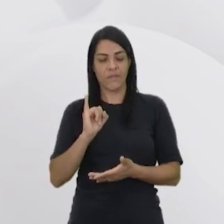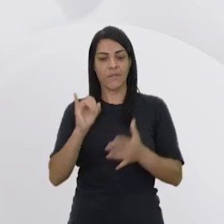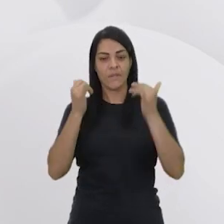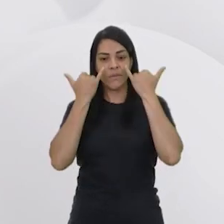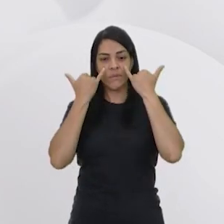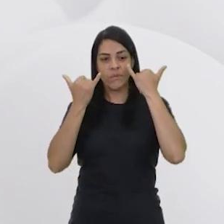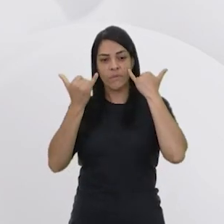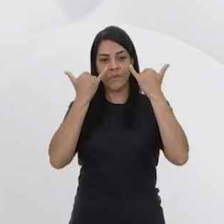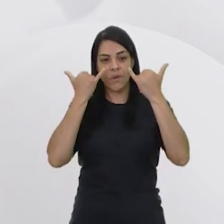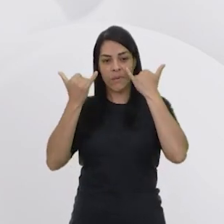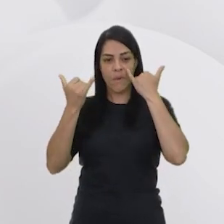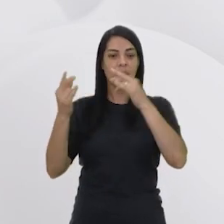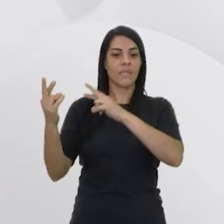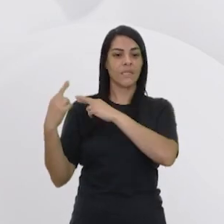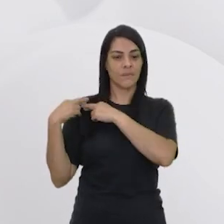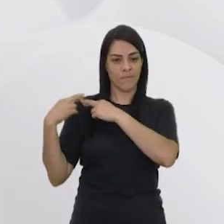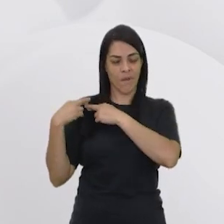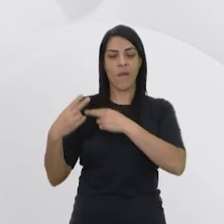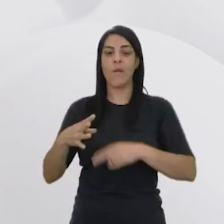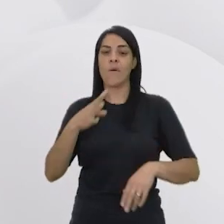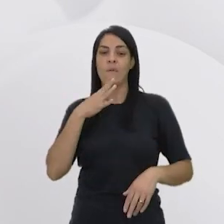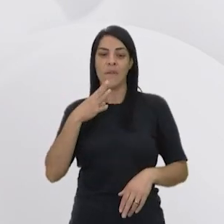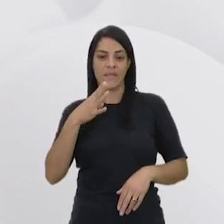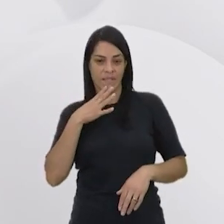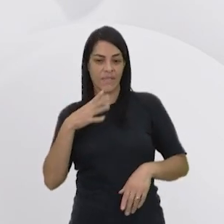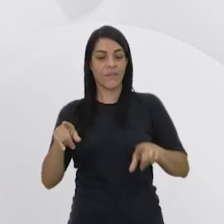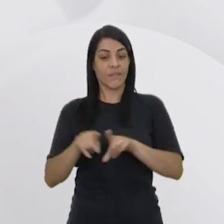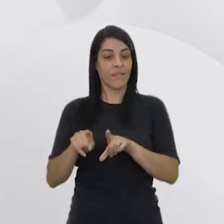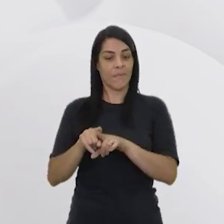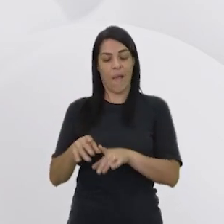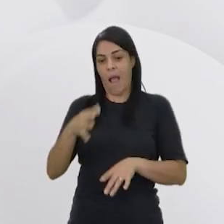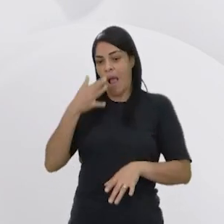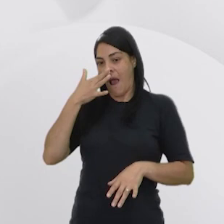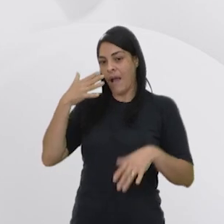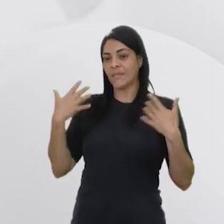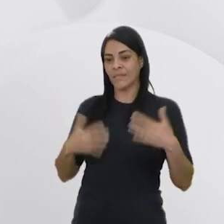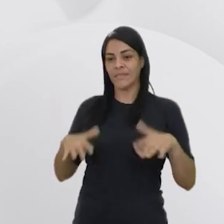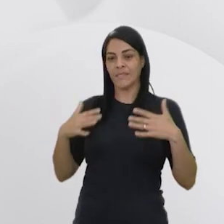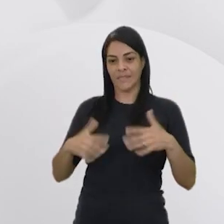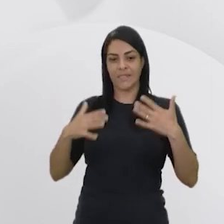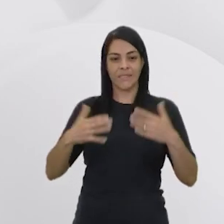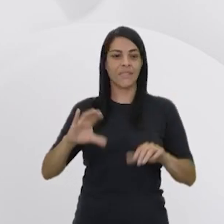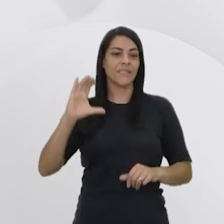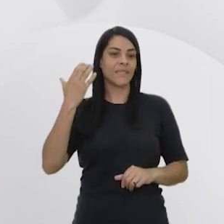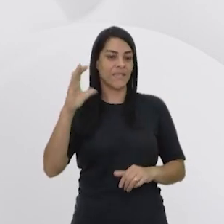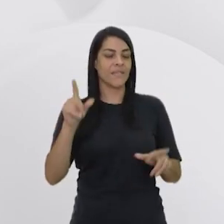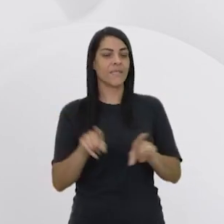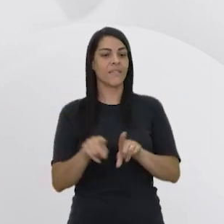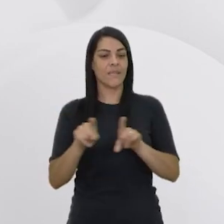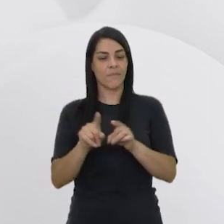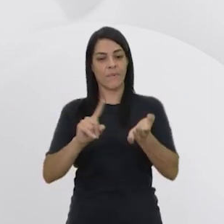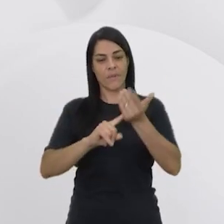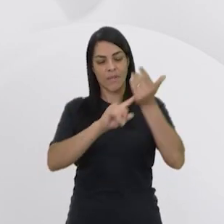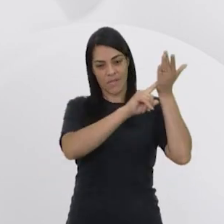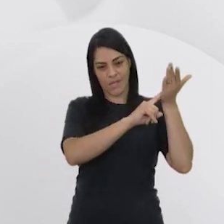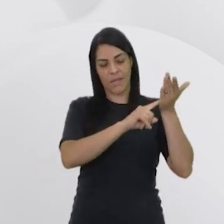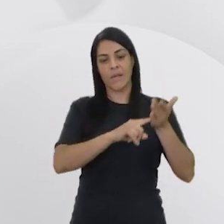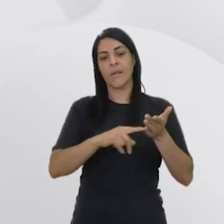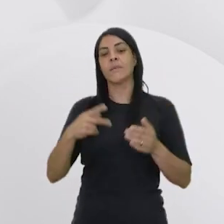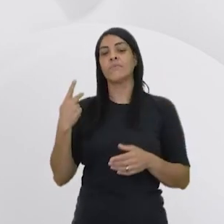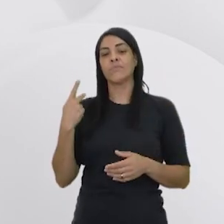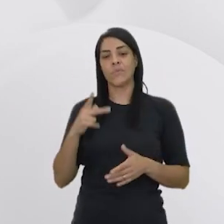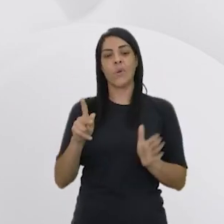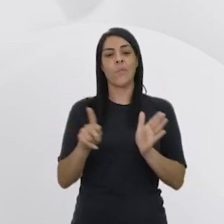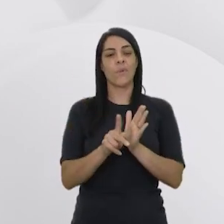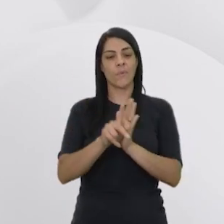responsáveis, reconhecendo e apreciando o papel da ciência e da tecnologia no seu dia a dia, tá?